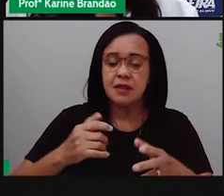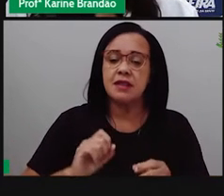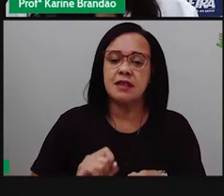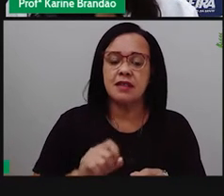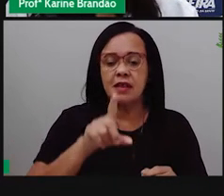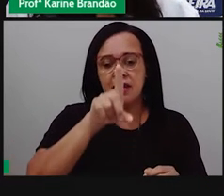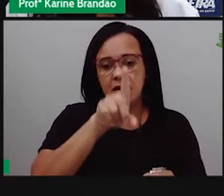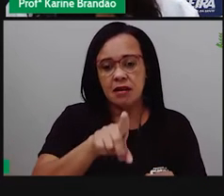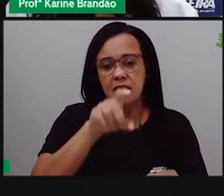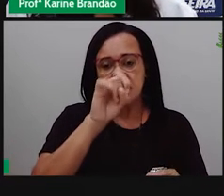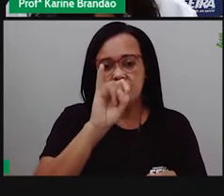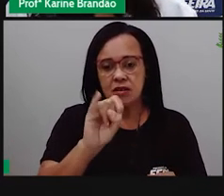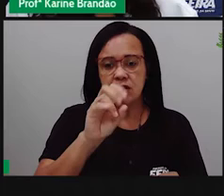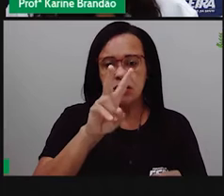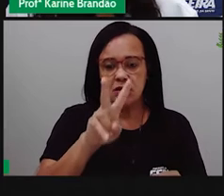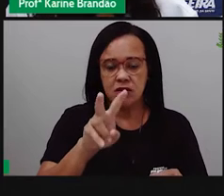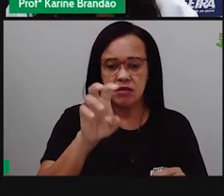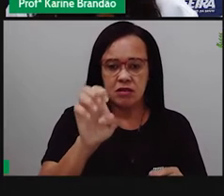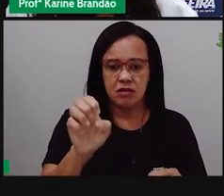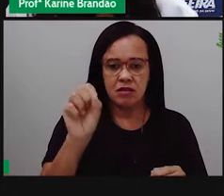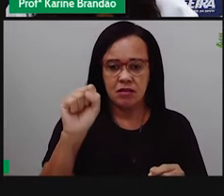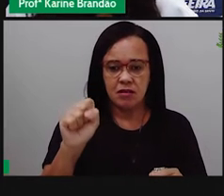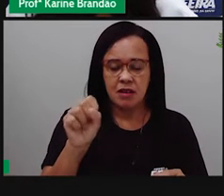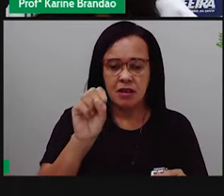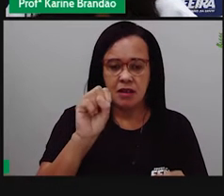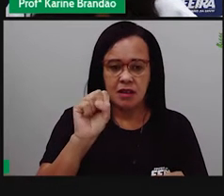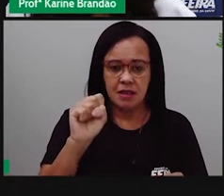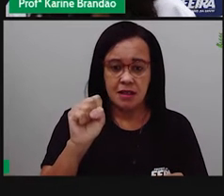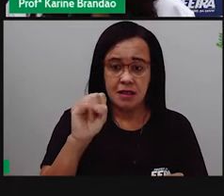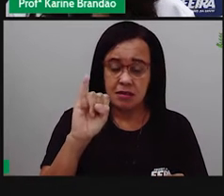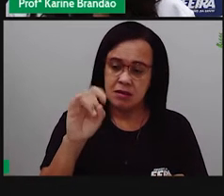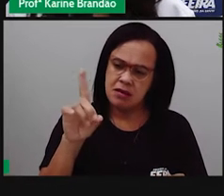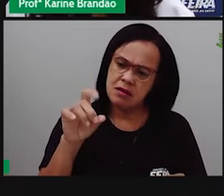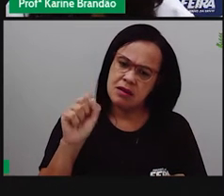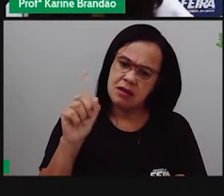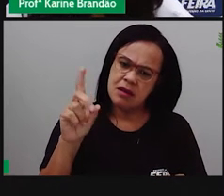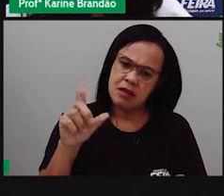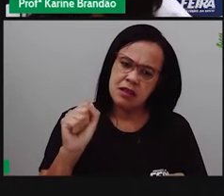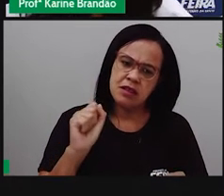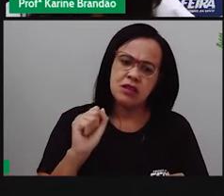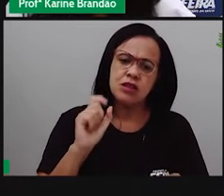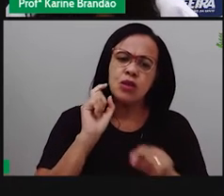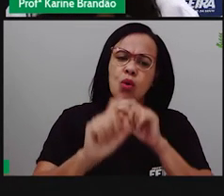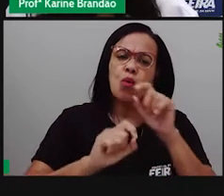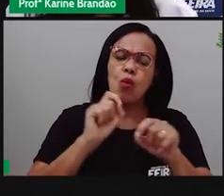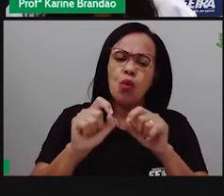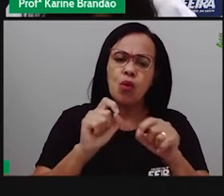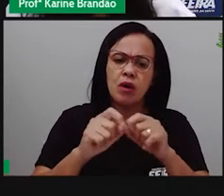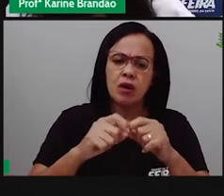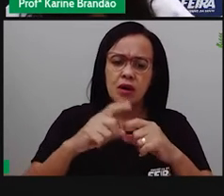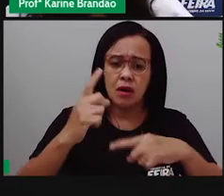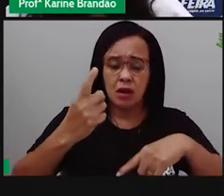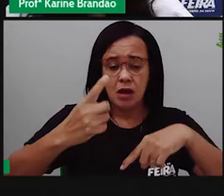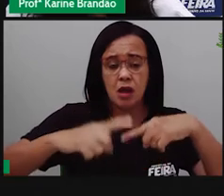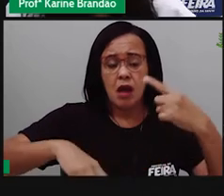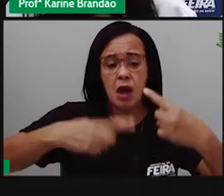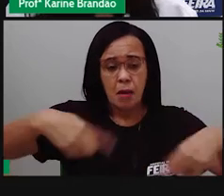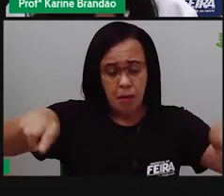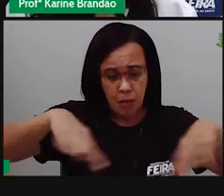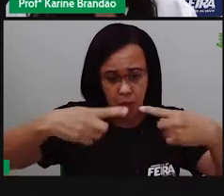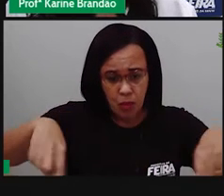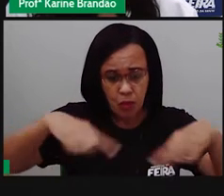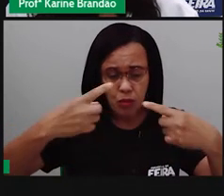E aí então a gente tem uma frase, uma música, né? Desculpa, de Elenine, que se chama Diversidade.